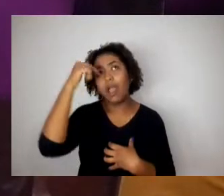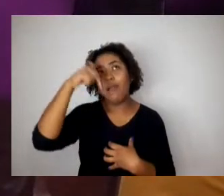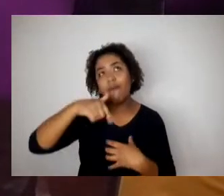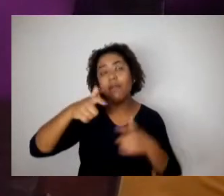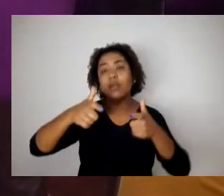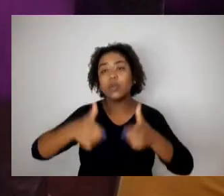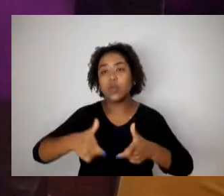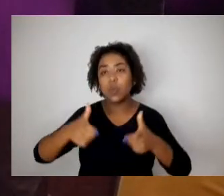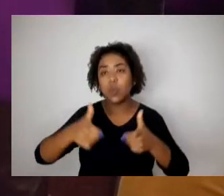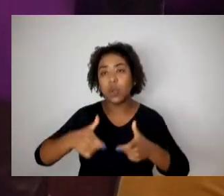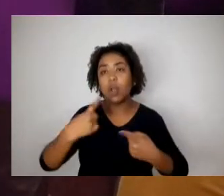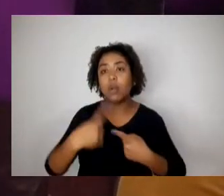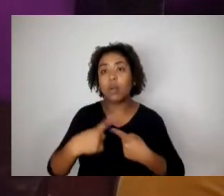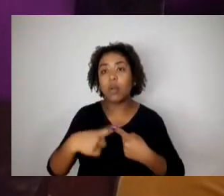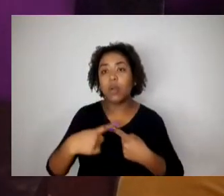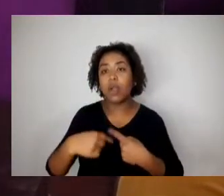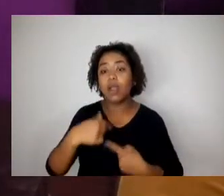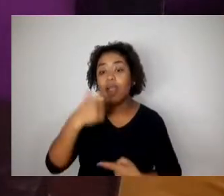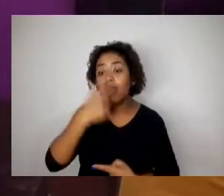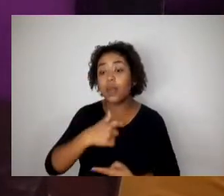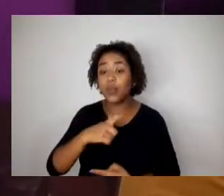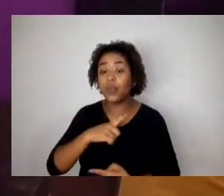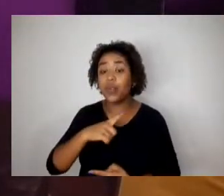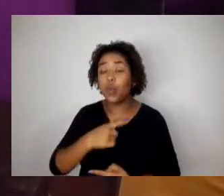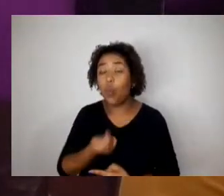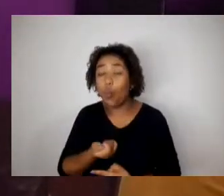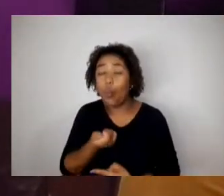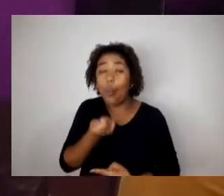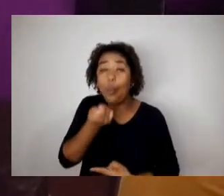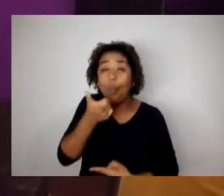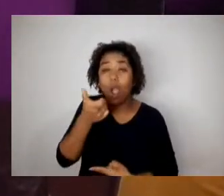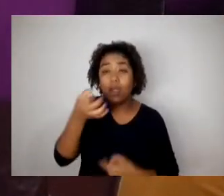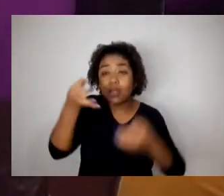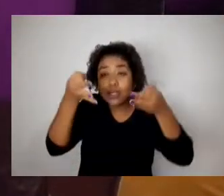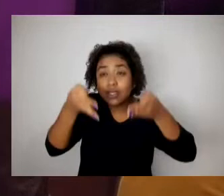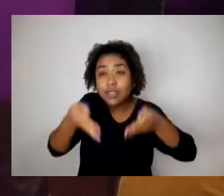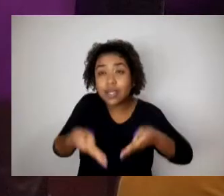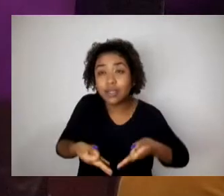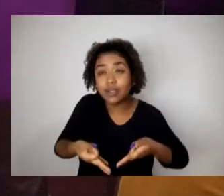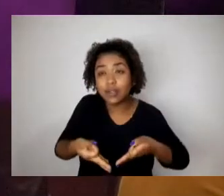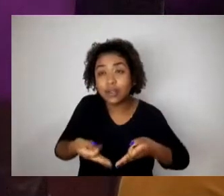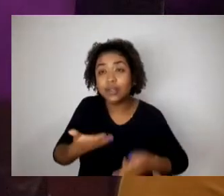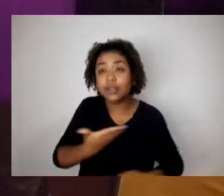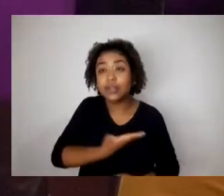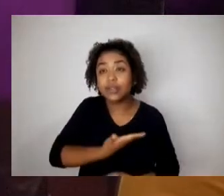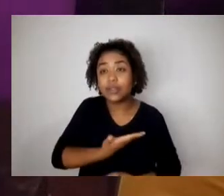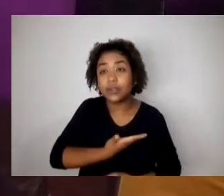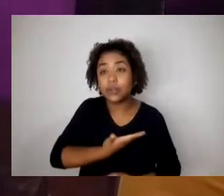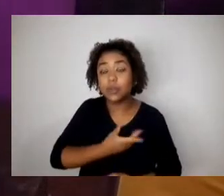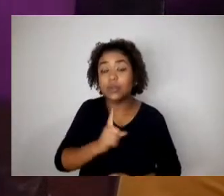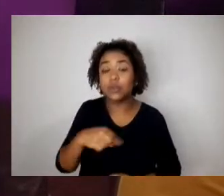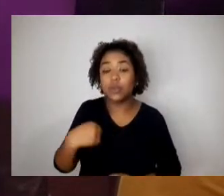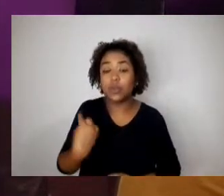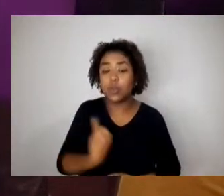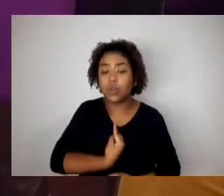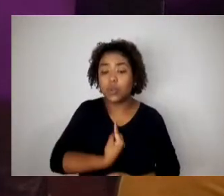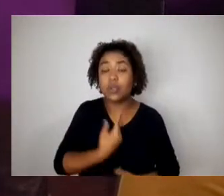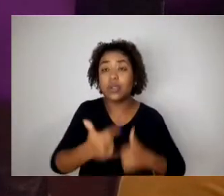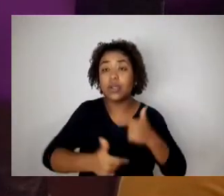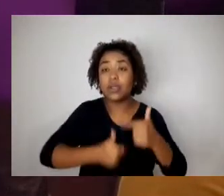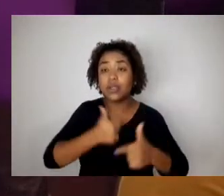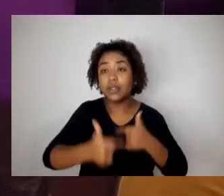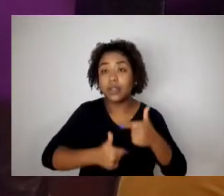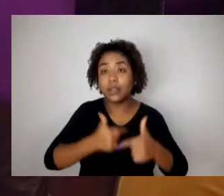quase certeza que colegas nossos, que trabalham principalmente na